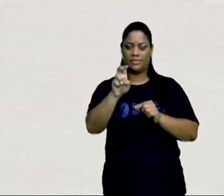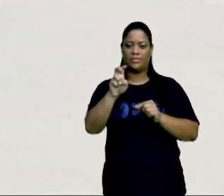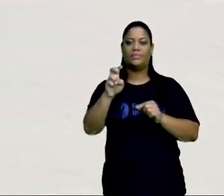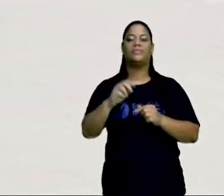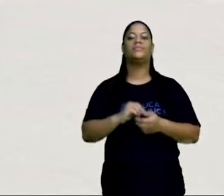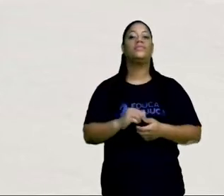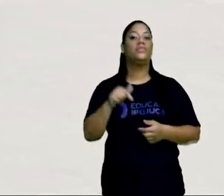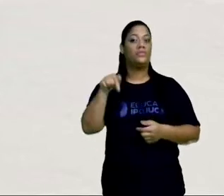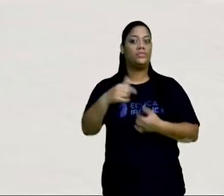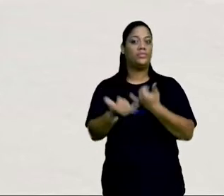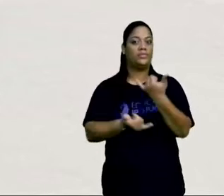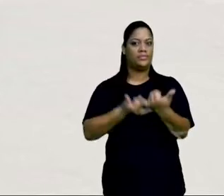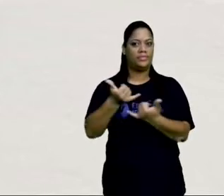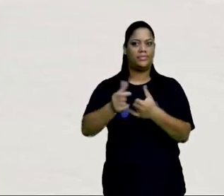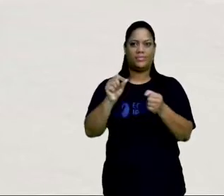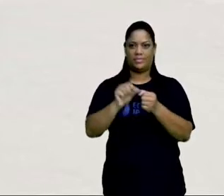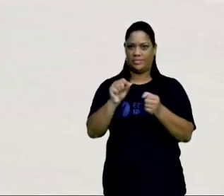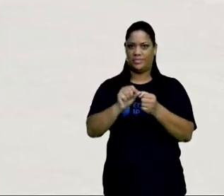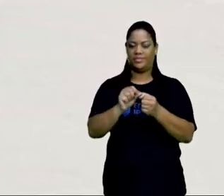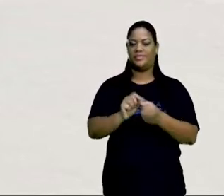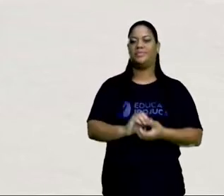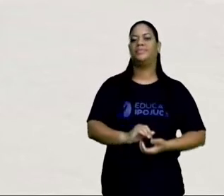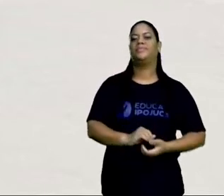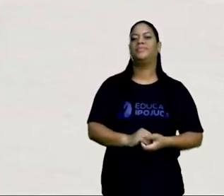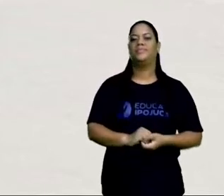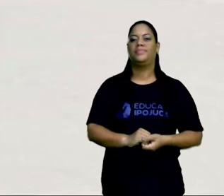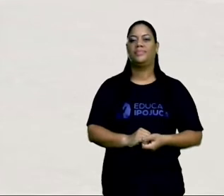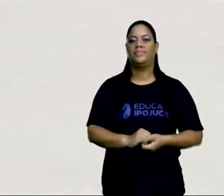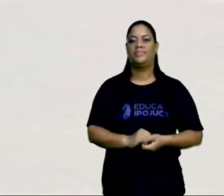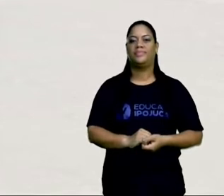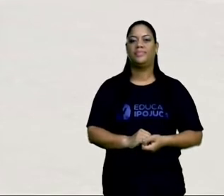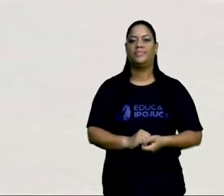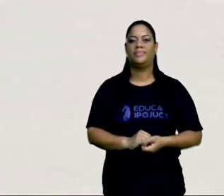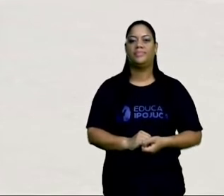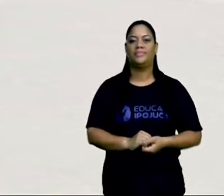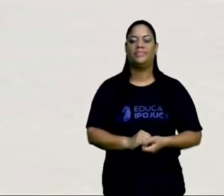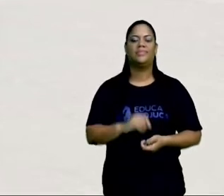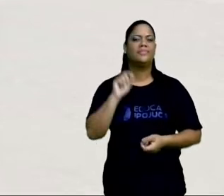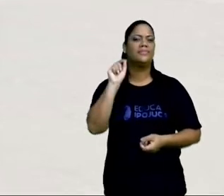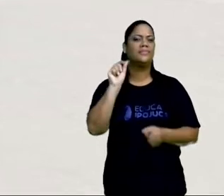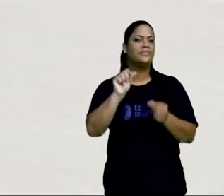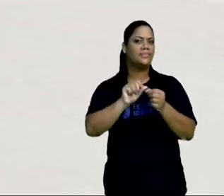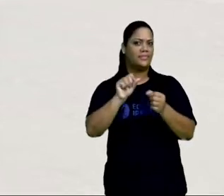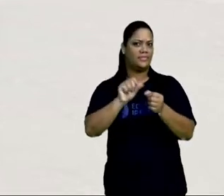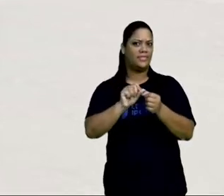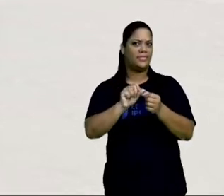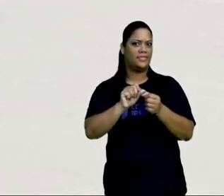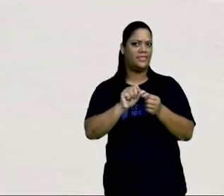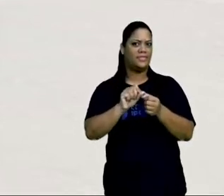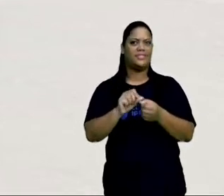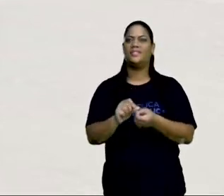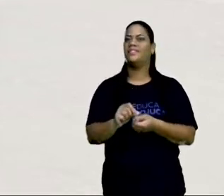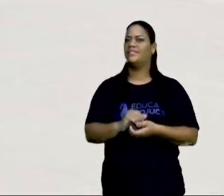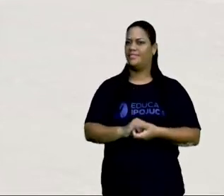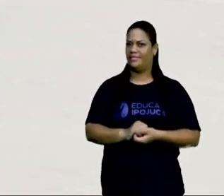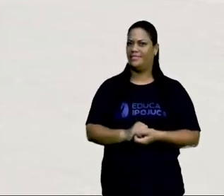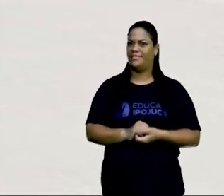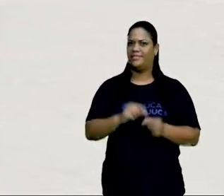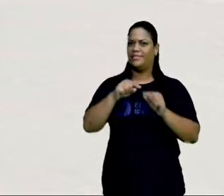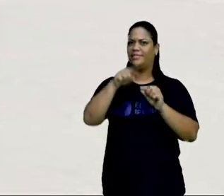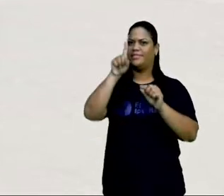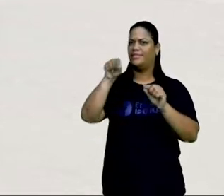que a gente vai fazer tem mais a ver com isso aqui, tá certo? O é que eu vou fazer nesses 25 quadrados, então?